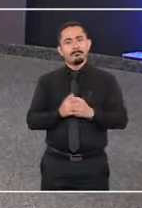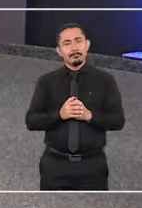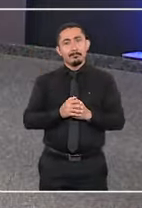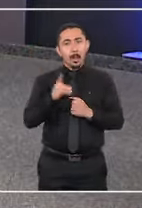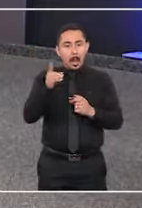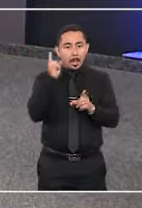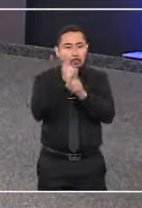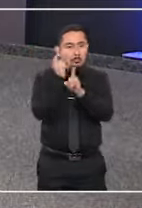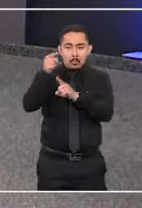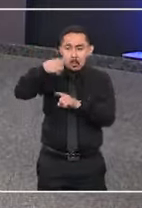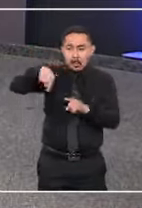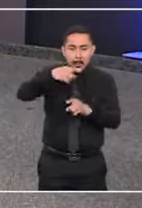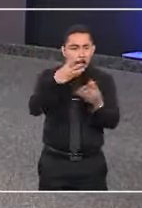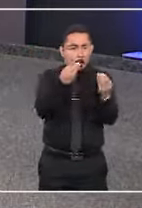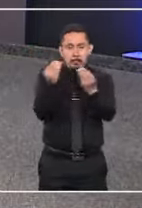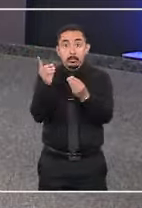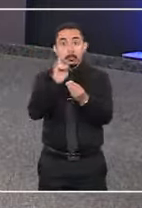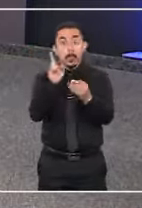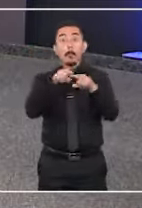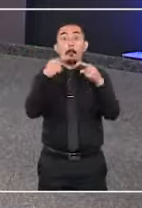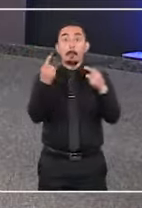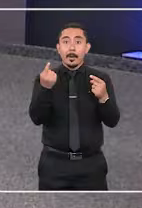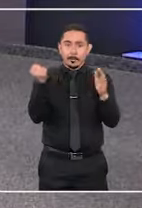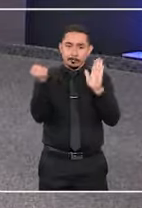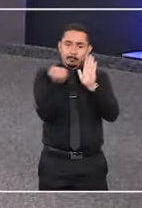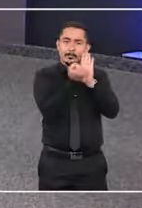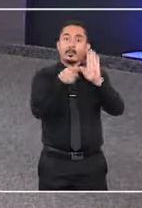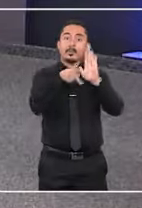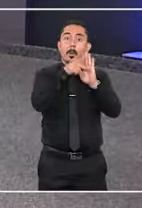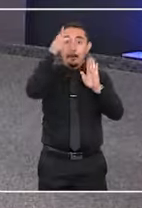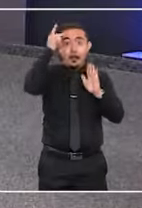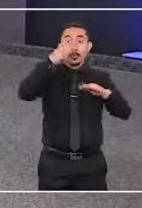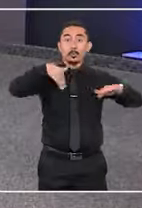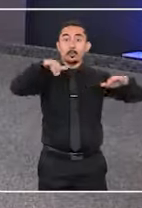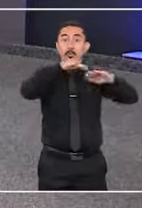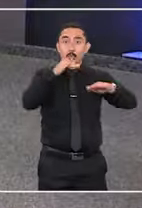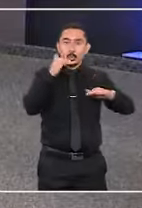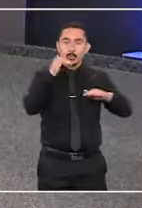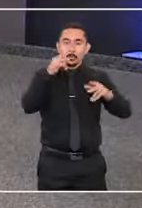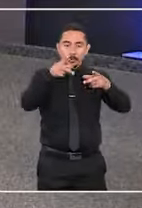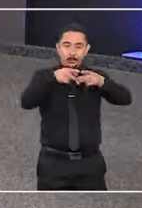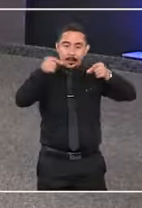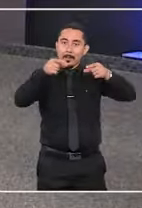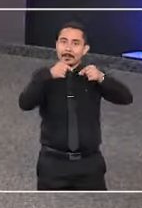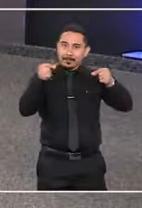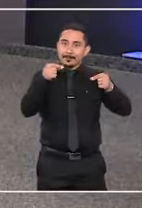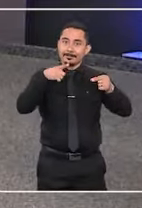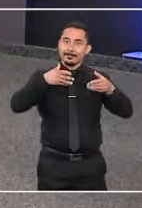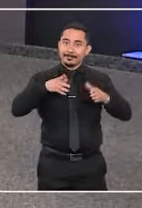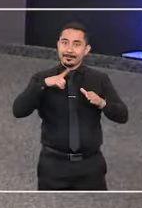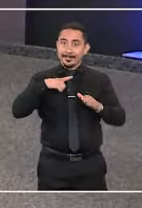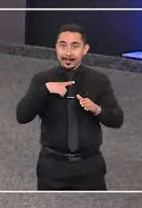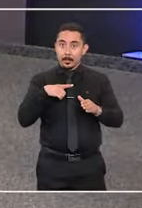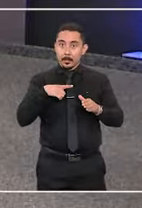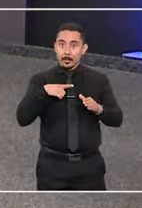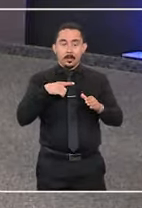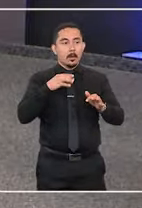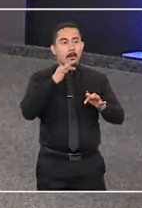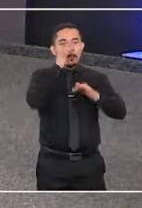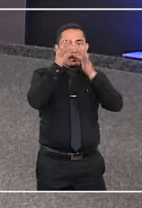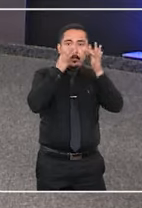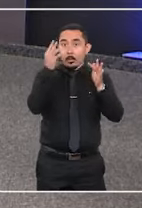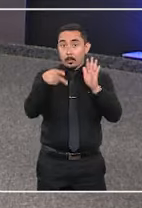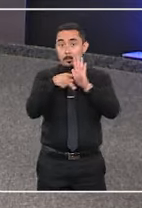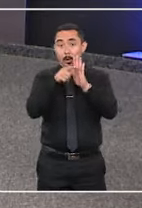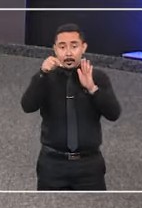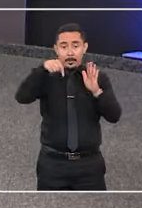encontrada por aqui, mas que é um símbolo para o povo japonês, florescendo pela primeira vez no Bosque dos Tribunais,